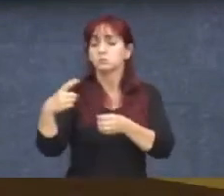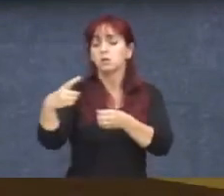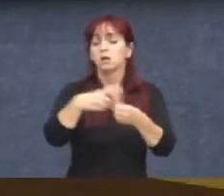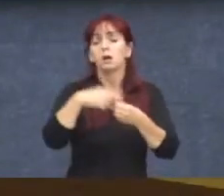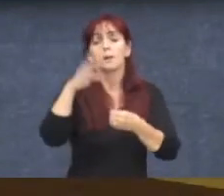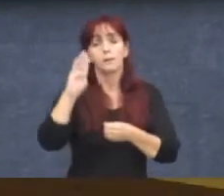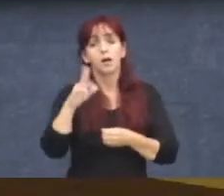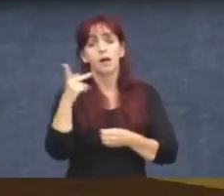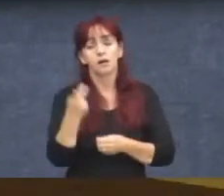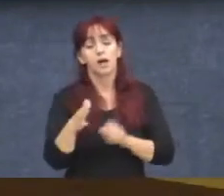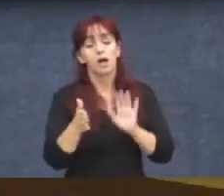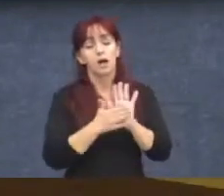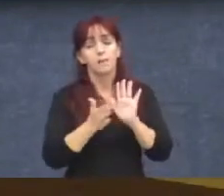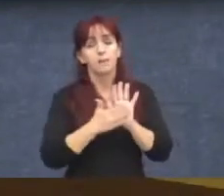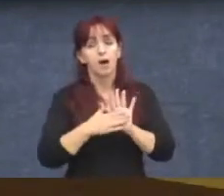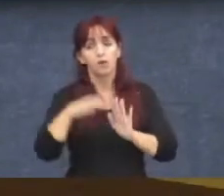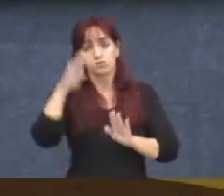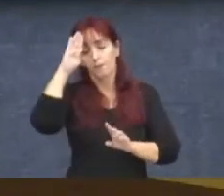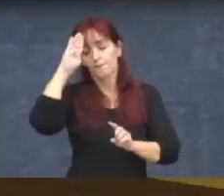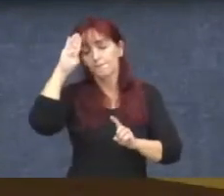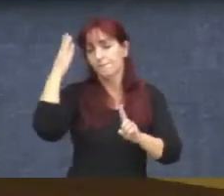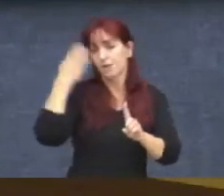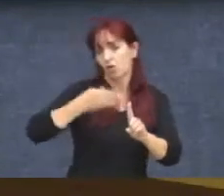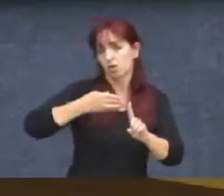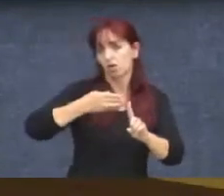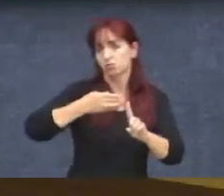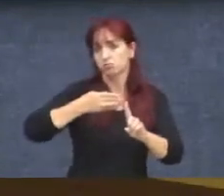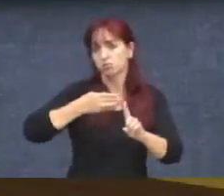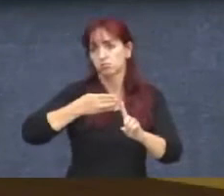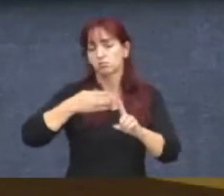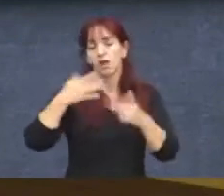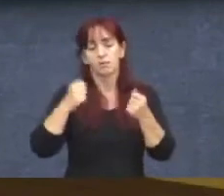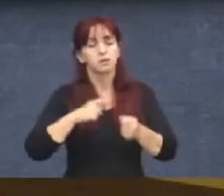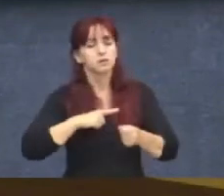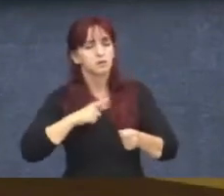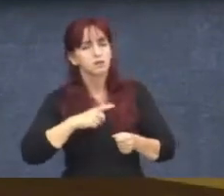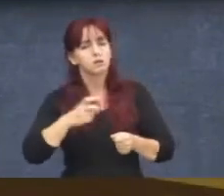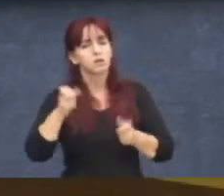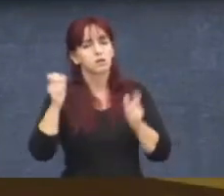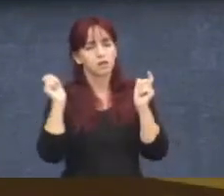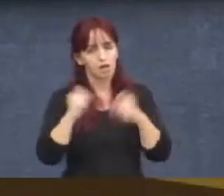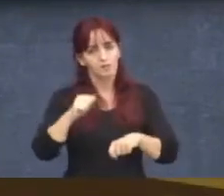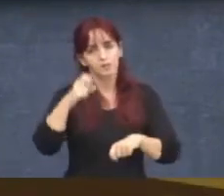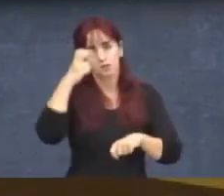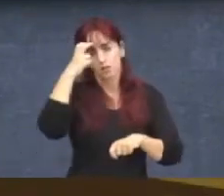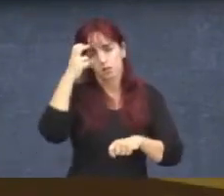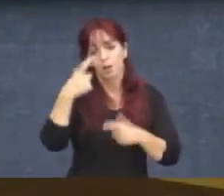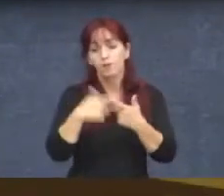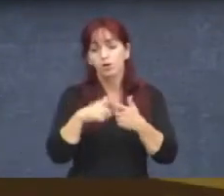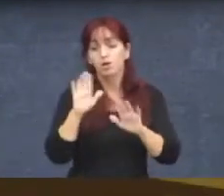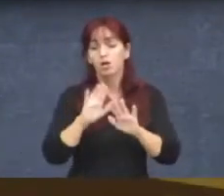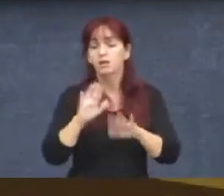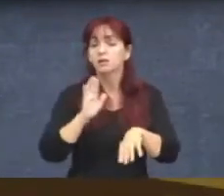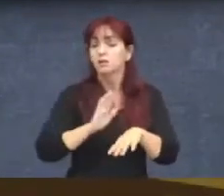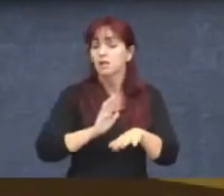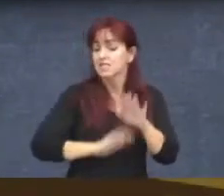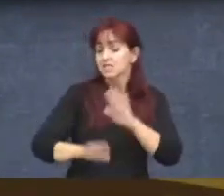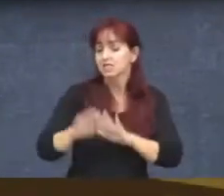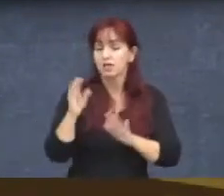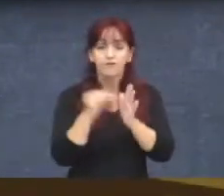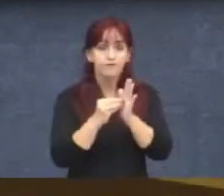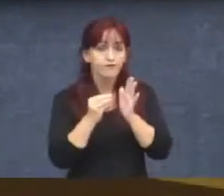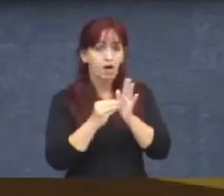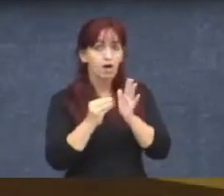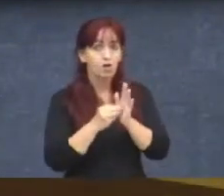prioritária. Se a gente não tiver uma bilhetagem inteligente, teremos mais e mais ainda dificuldade de integrar os